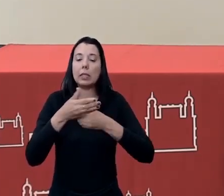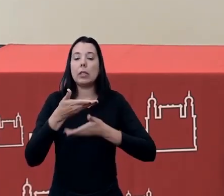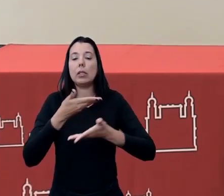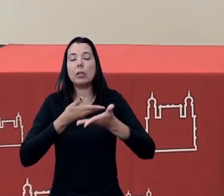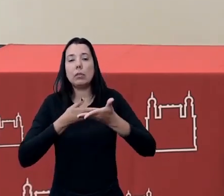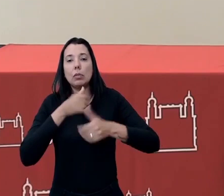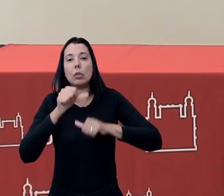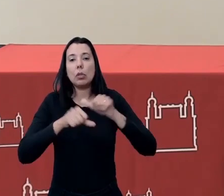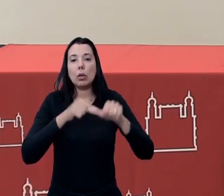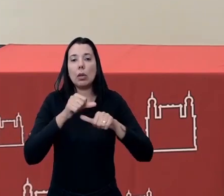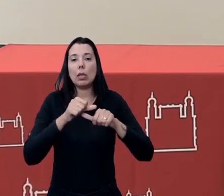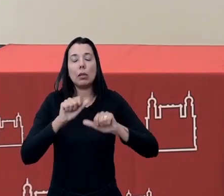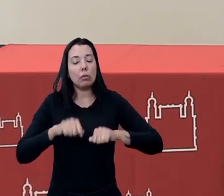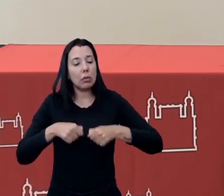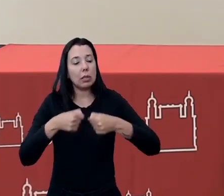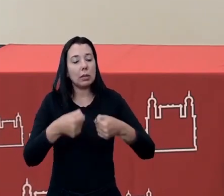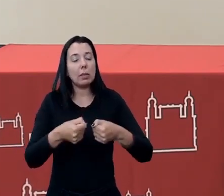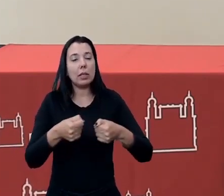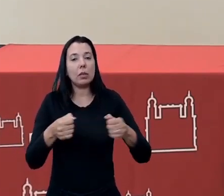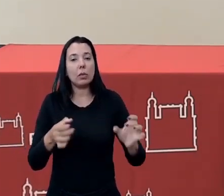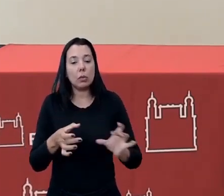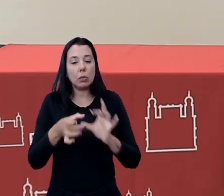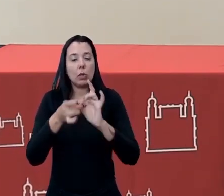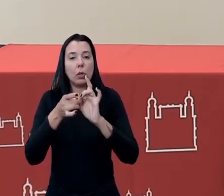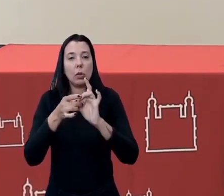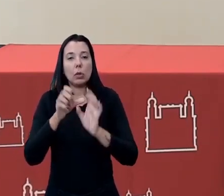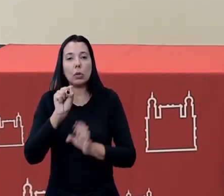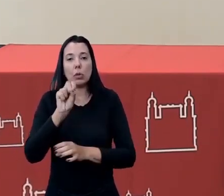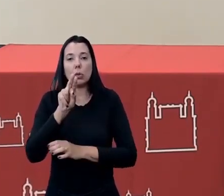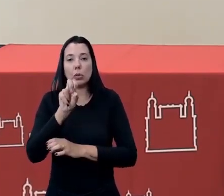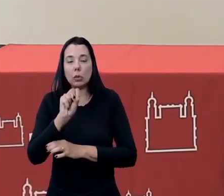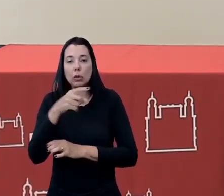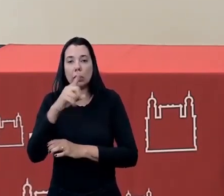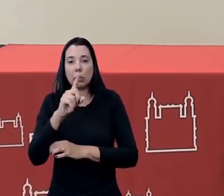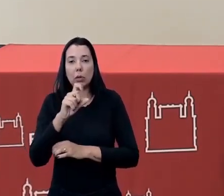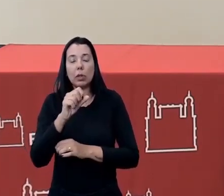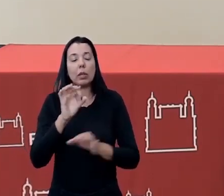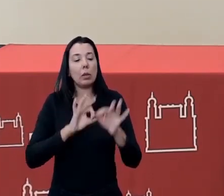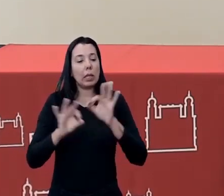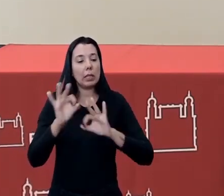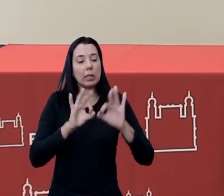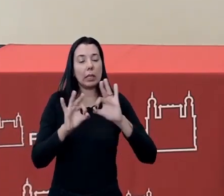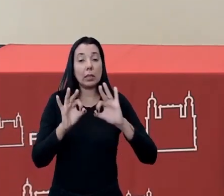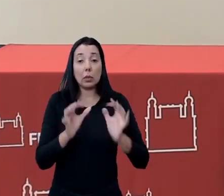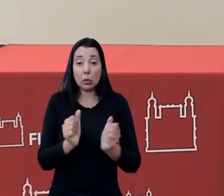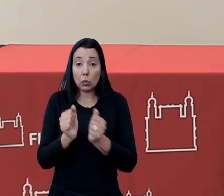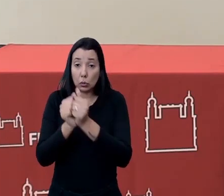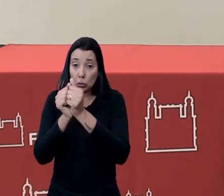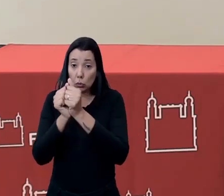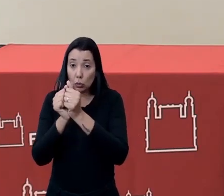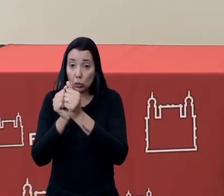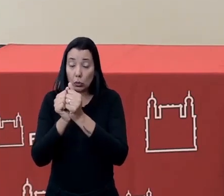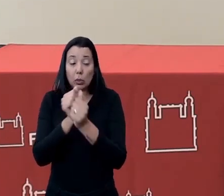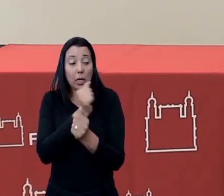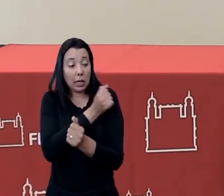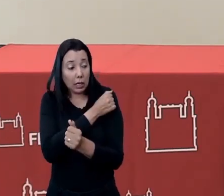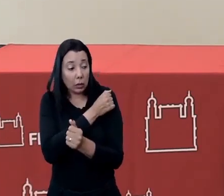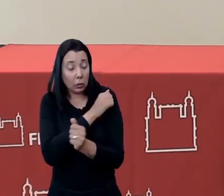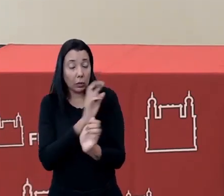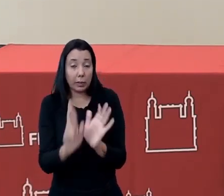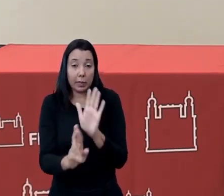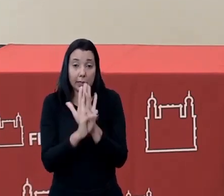de saberes transformação fortalecimento e consolidação do SUS que foi construída de forma coletiva pelos nossos estudantes